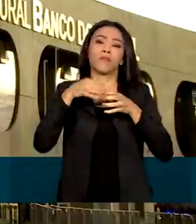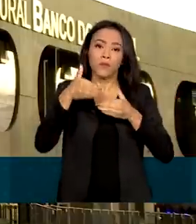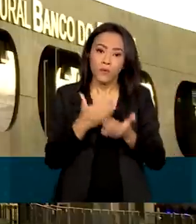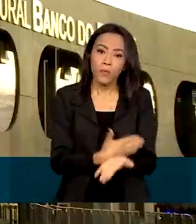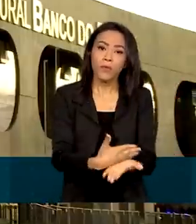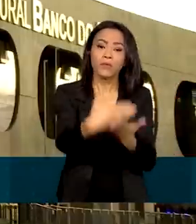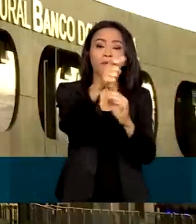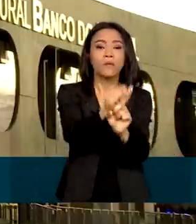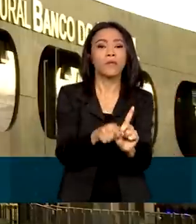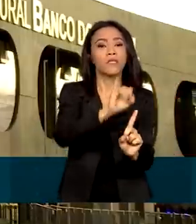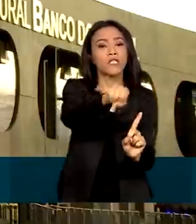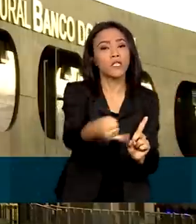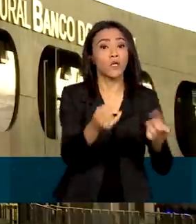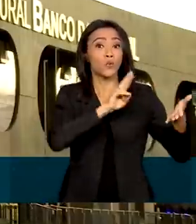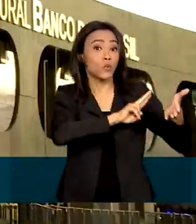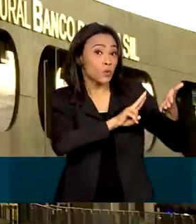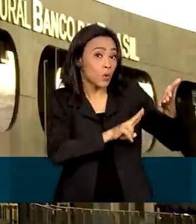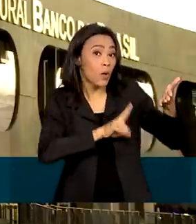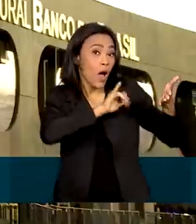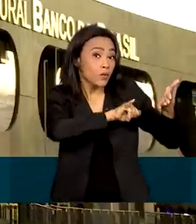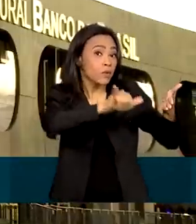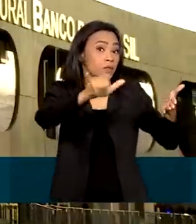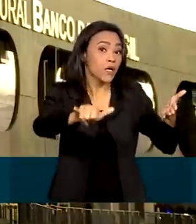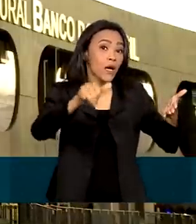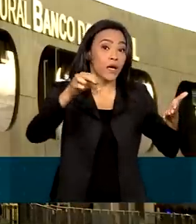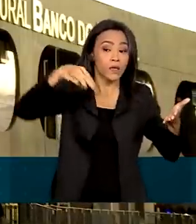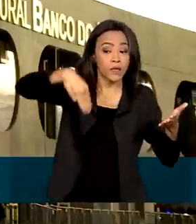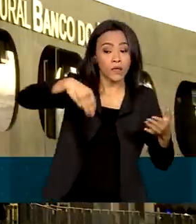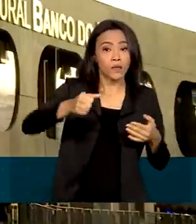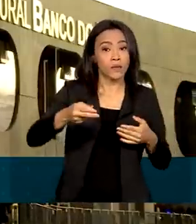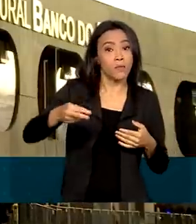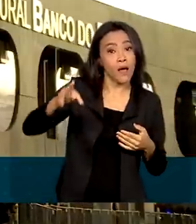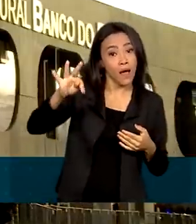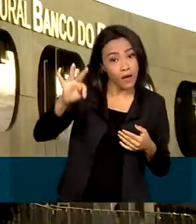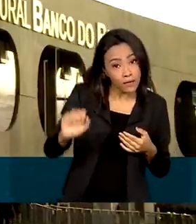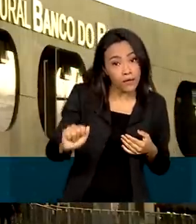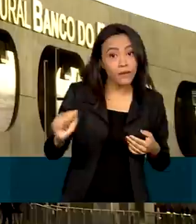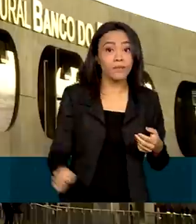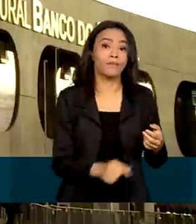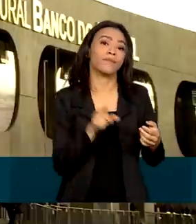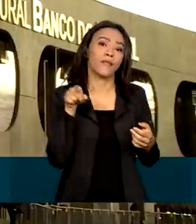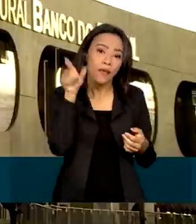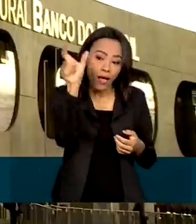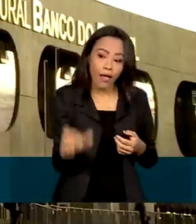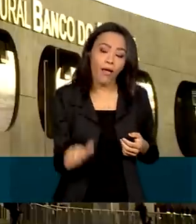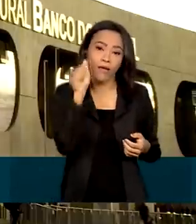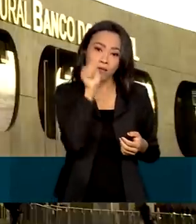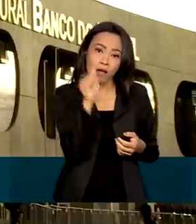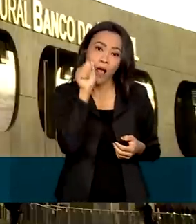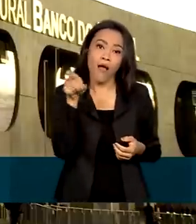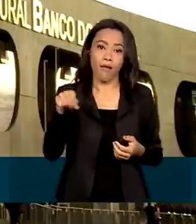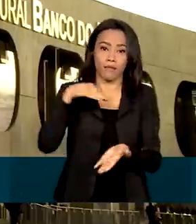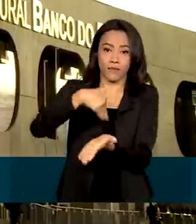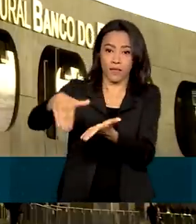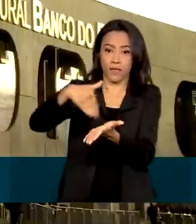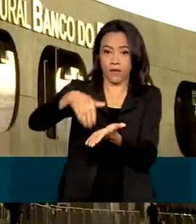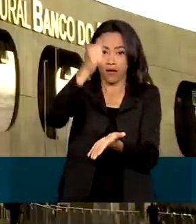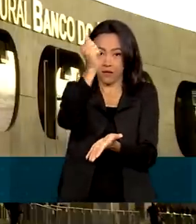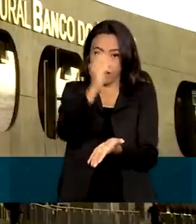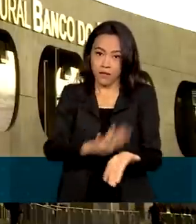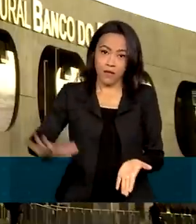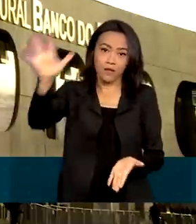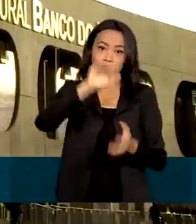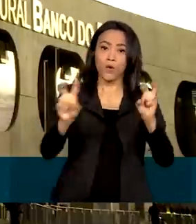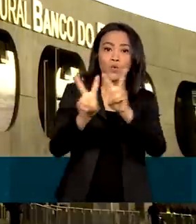janeiro. Dentre os nomes anunciados estão Marta Rodrigues de Assis Machado, como secretária nacional de políticas